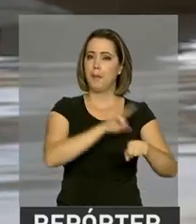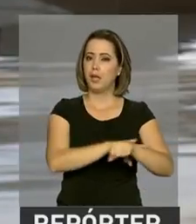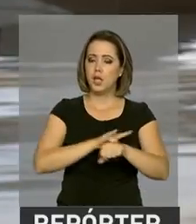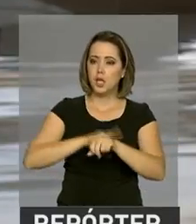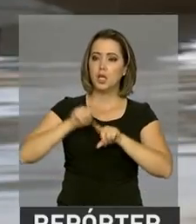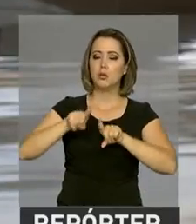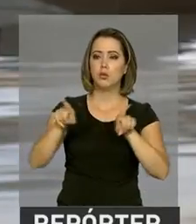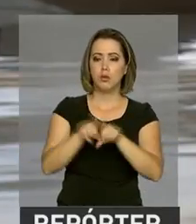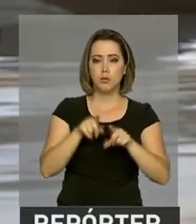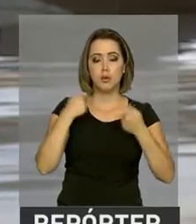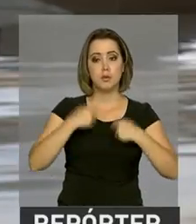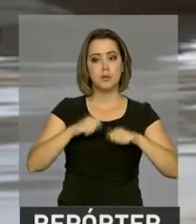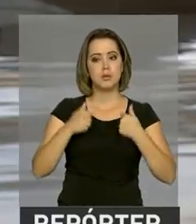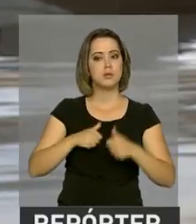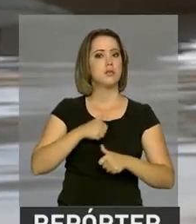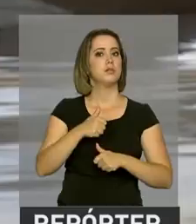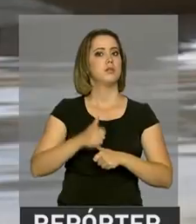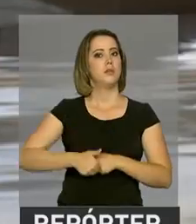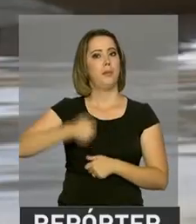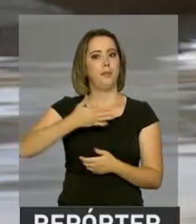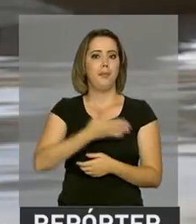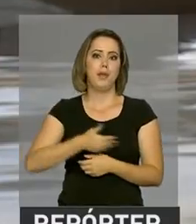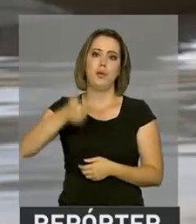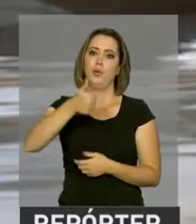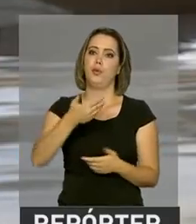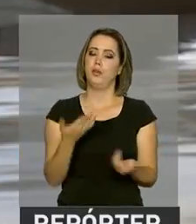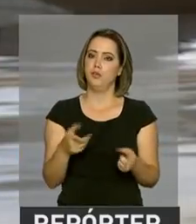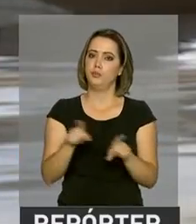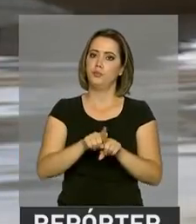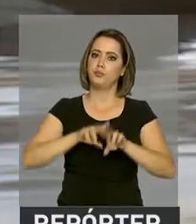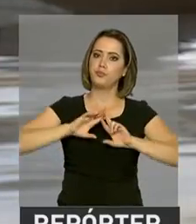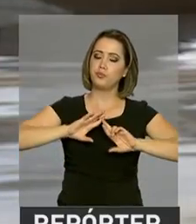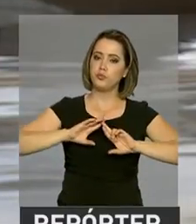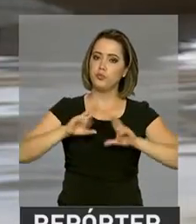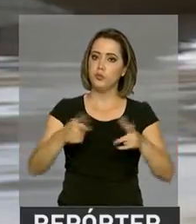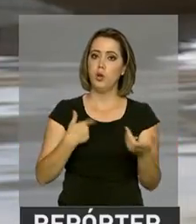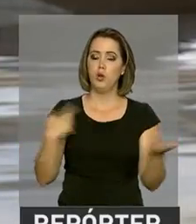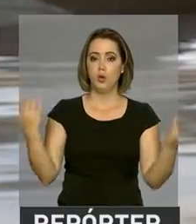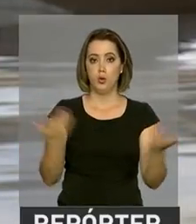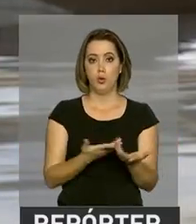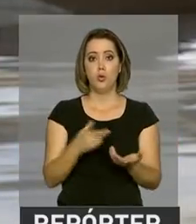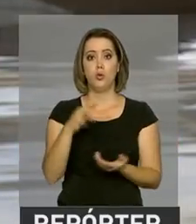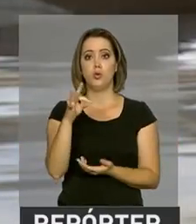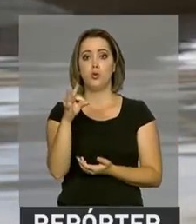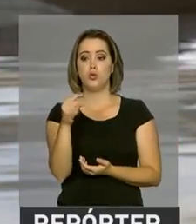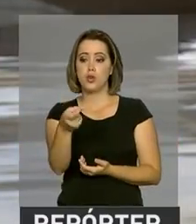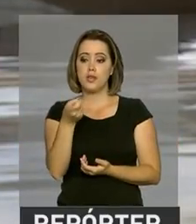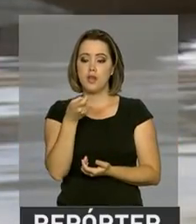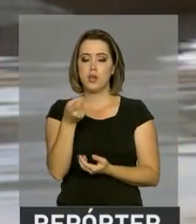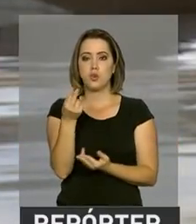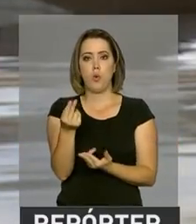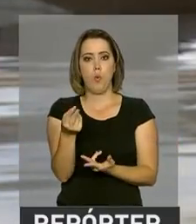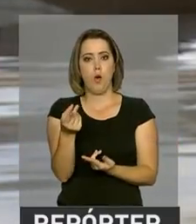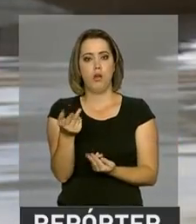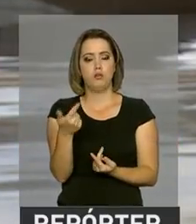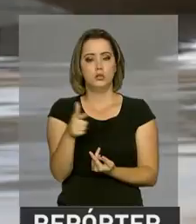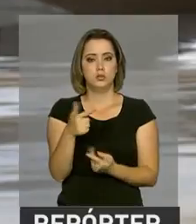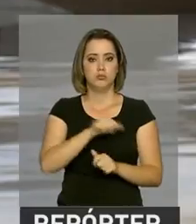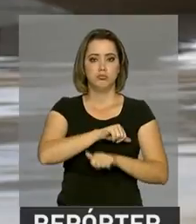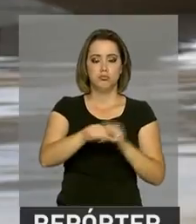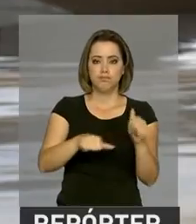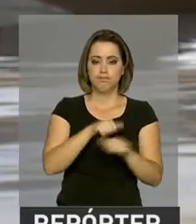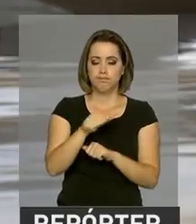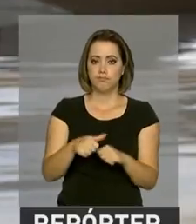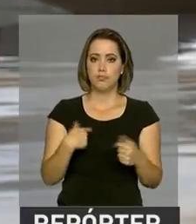e esteiras rolantes. As tarifas de embarque vão continuar as mesmas que são cobradas hoje, ou seja, não vai haver reajuste para essas tarifas.